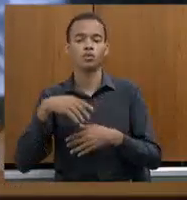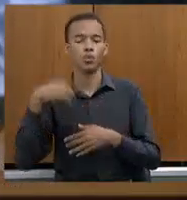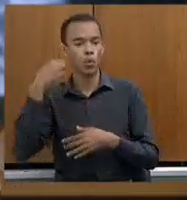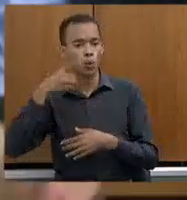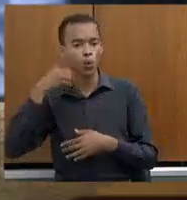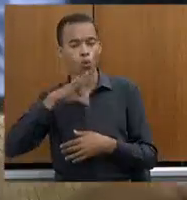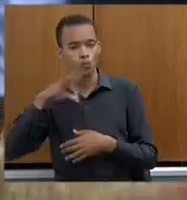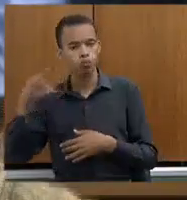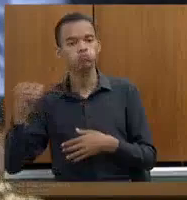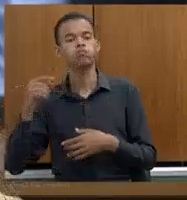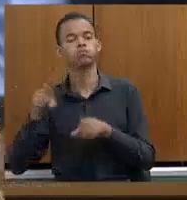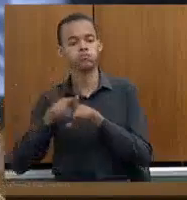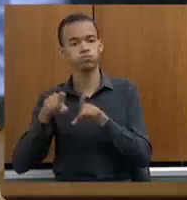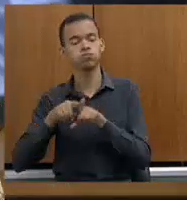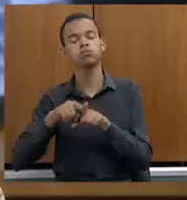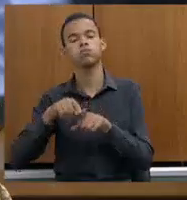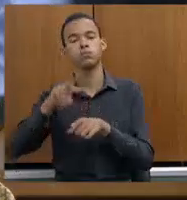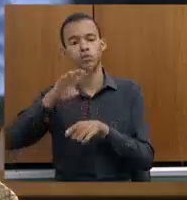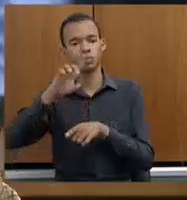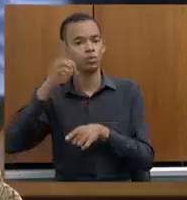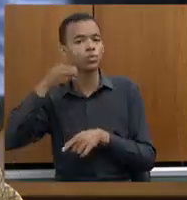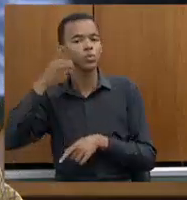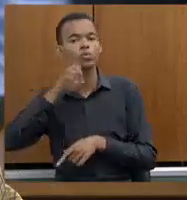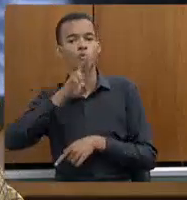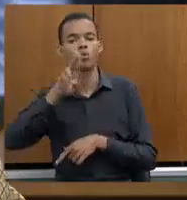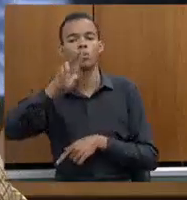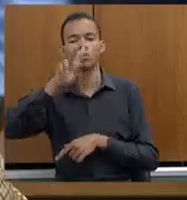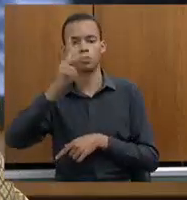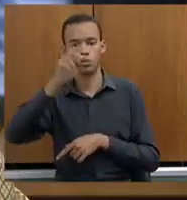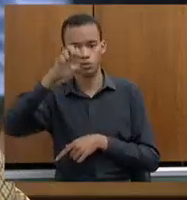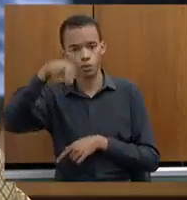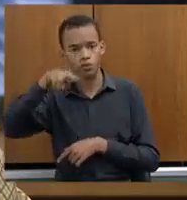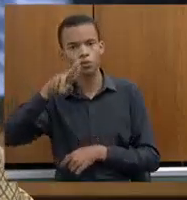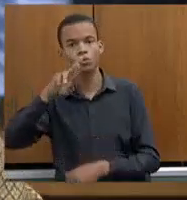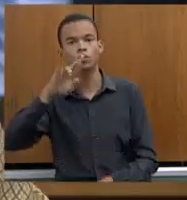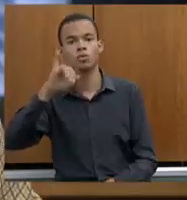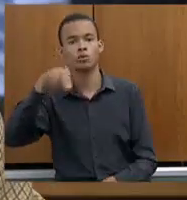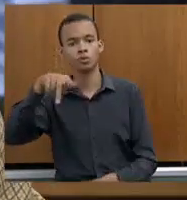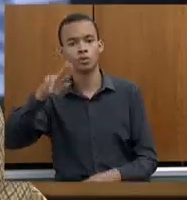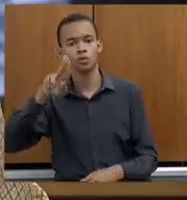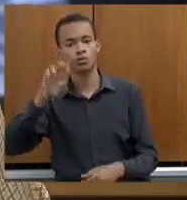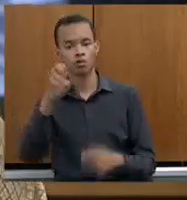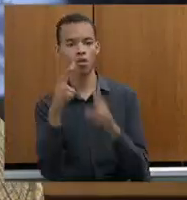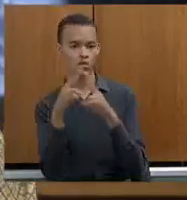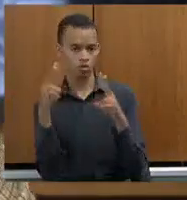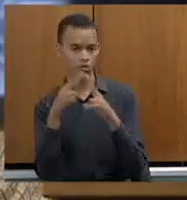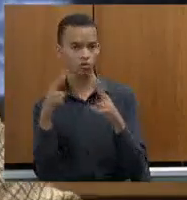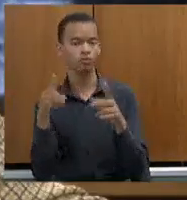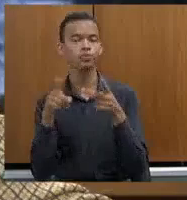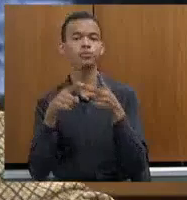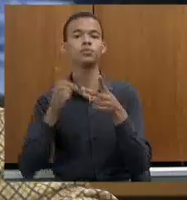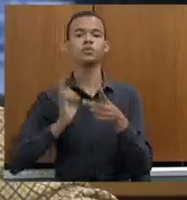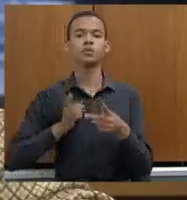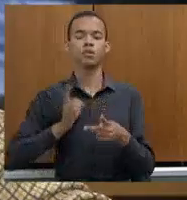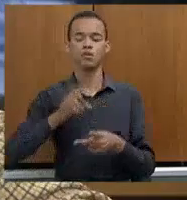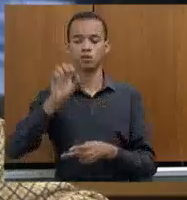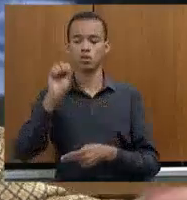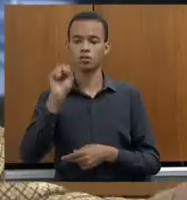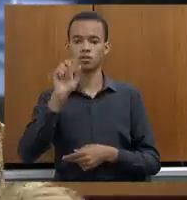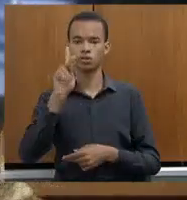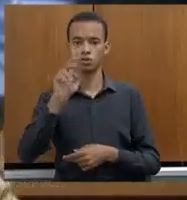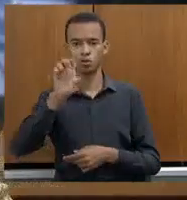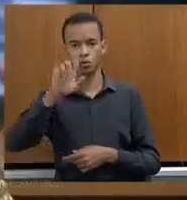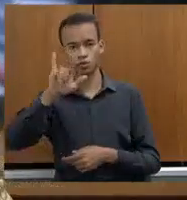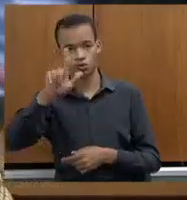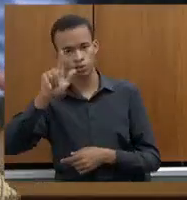deputados, também o deputado Eli, que nos acompanha aqui de forma virtual, a delegada Sheila, o